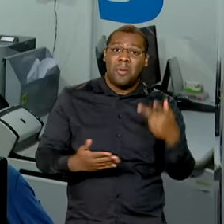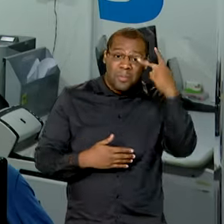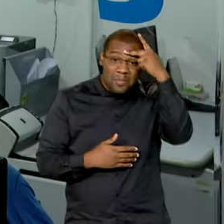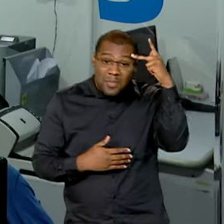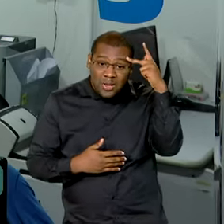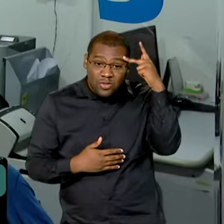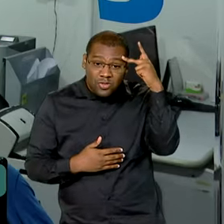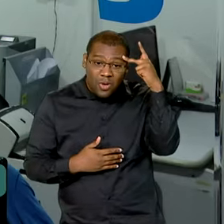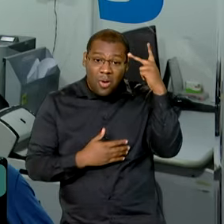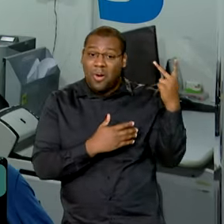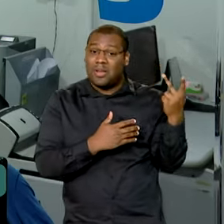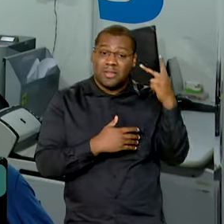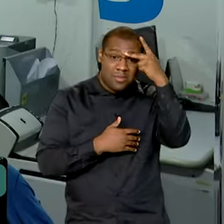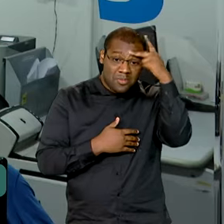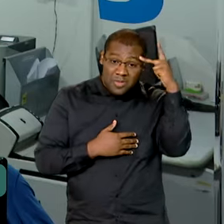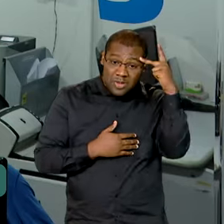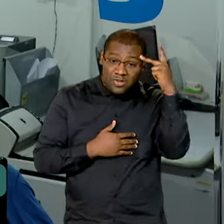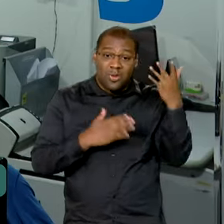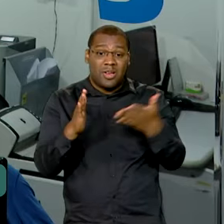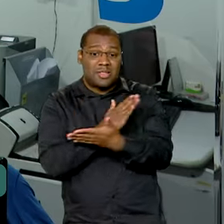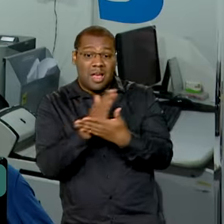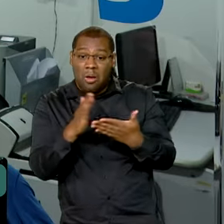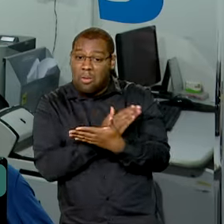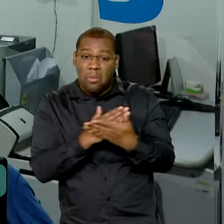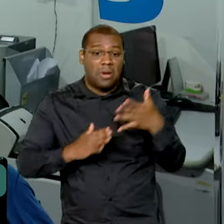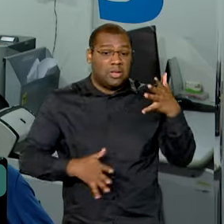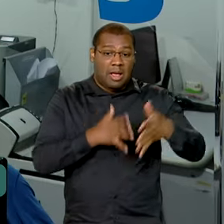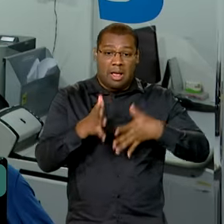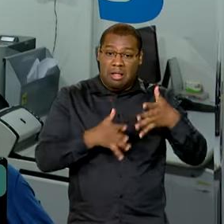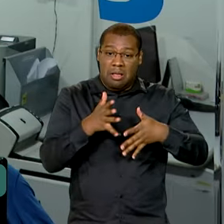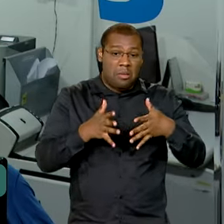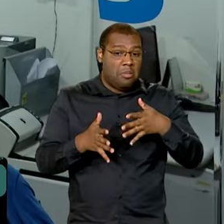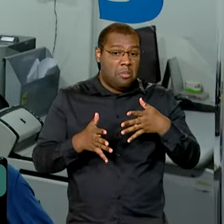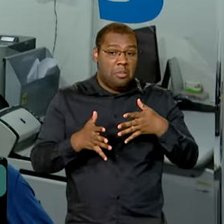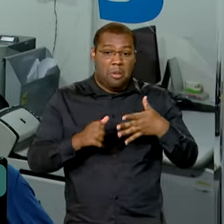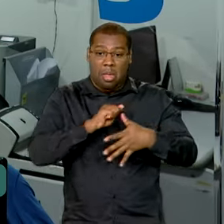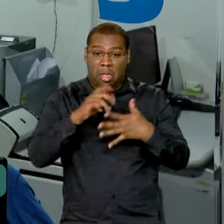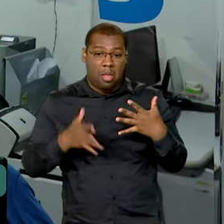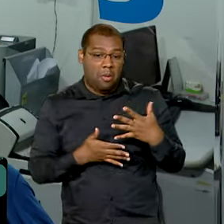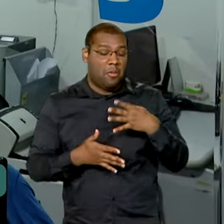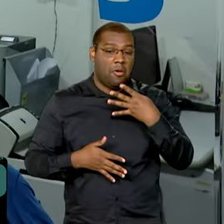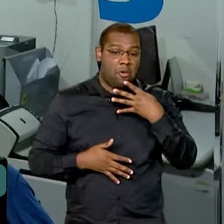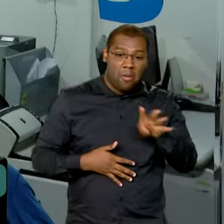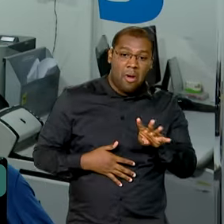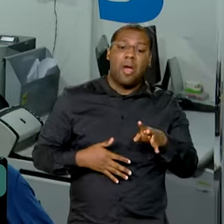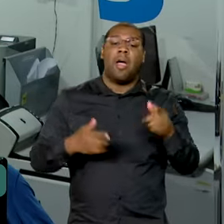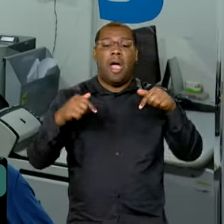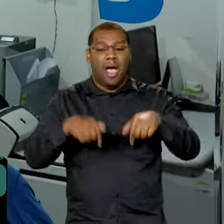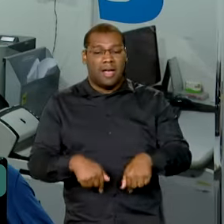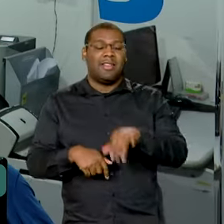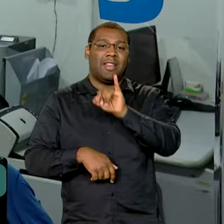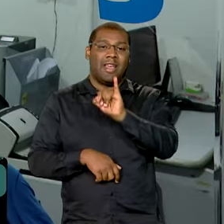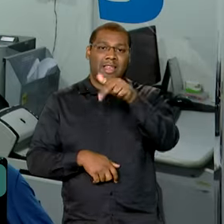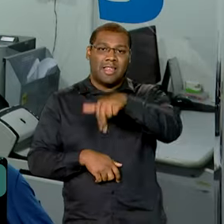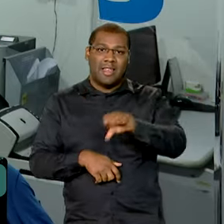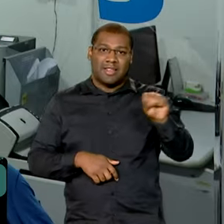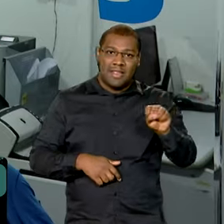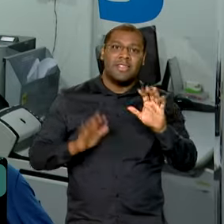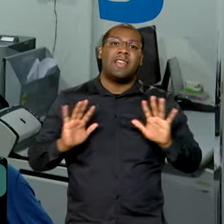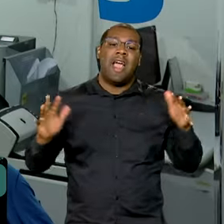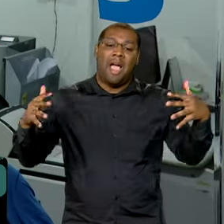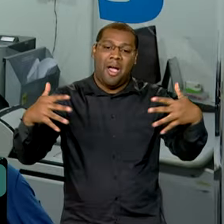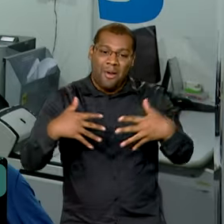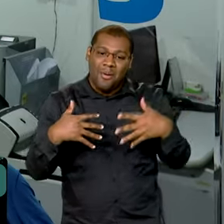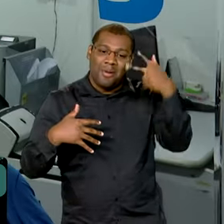elas. Então, esse projeto, essa iniciativa de a gente acolher para poder orientá-los,